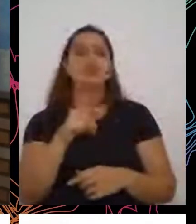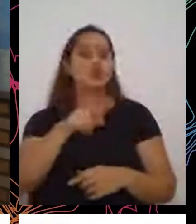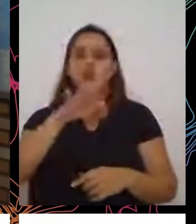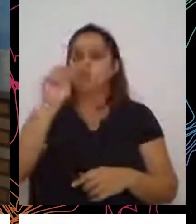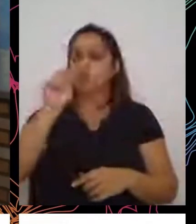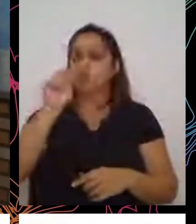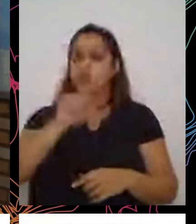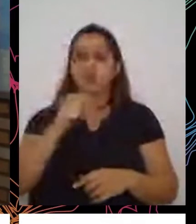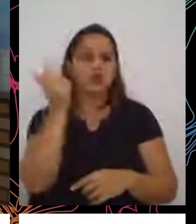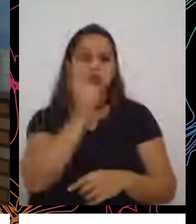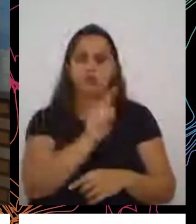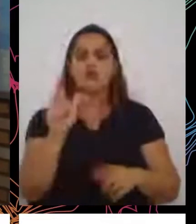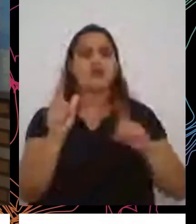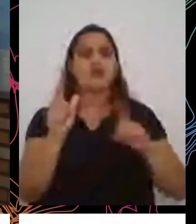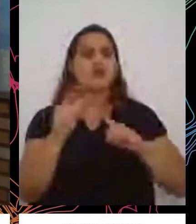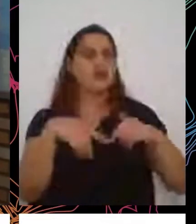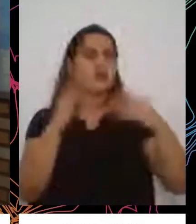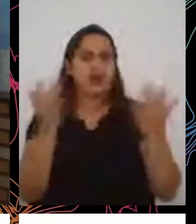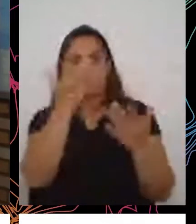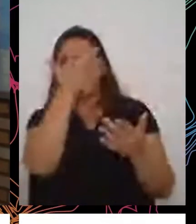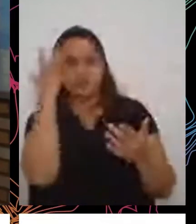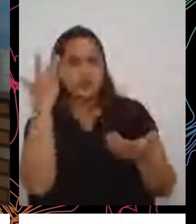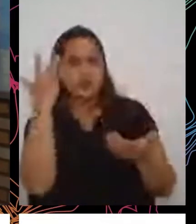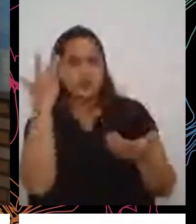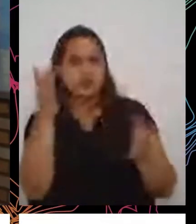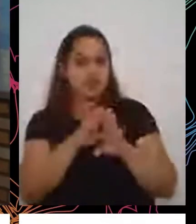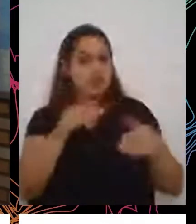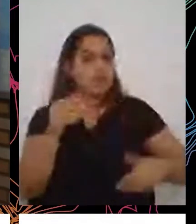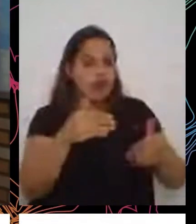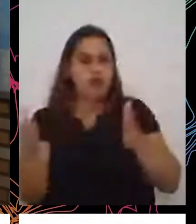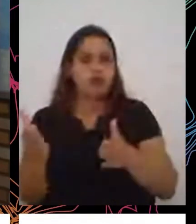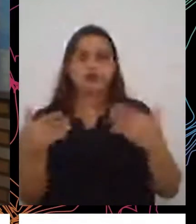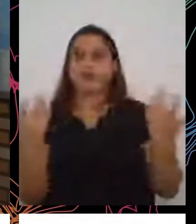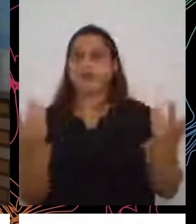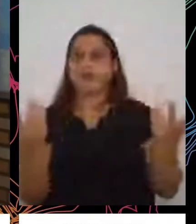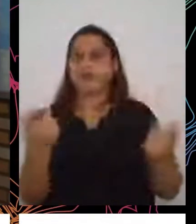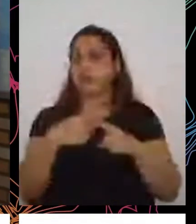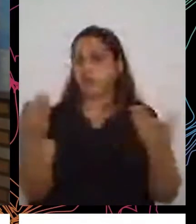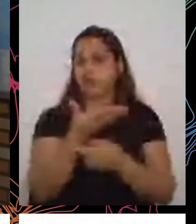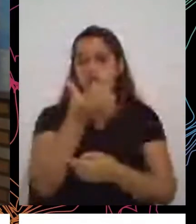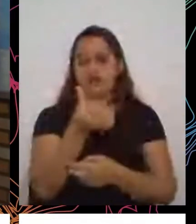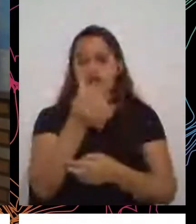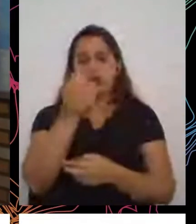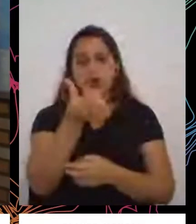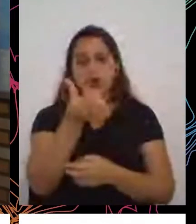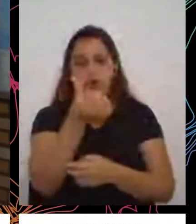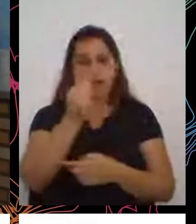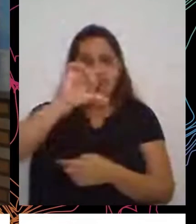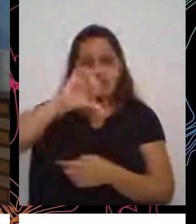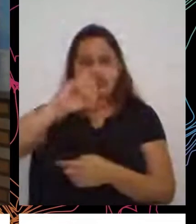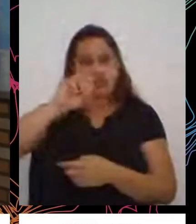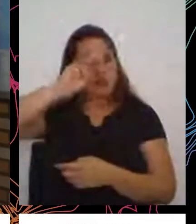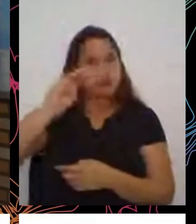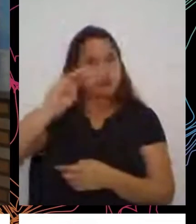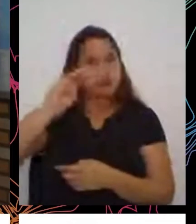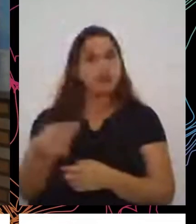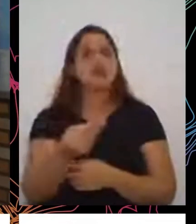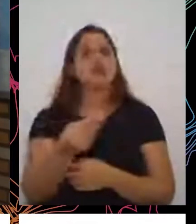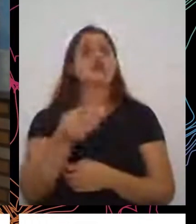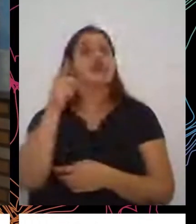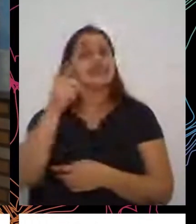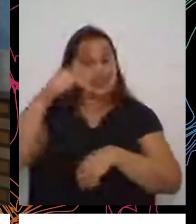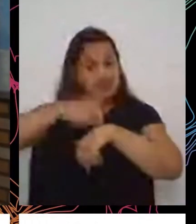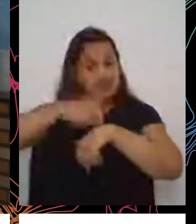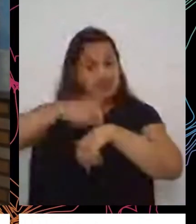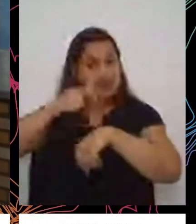mais pessoas passando fome ou morrendo de fome. Hoje, temos 690 milhões de pessoas que, neste